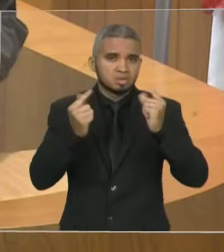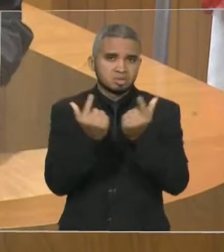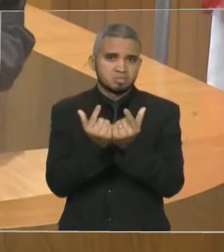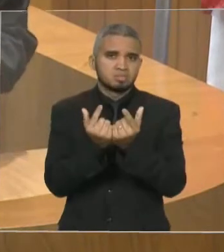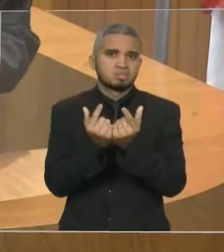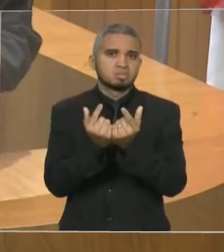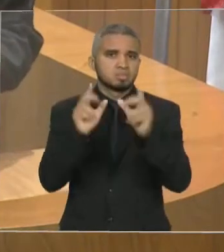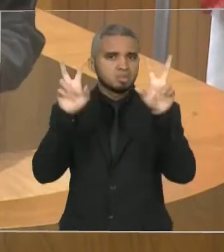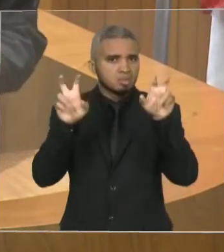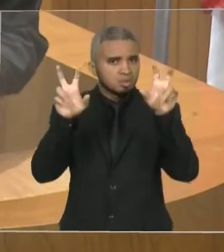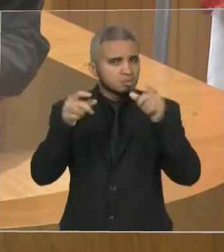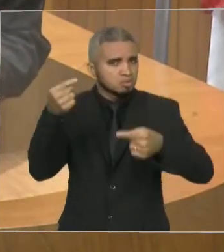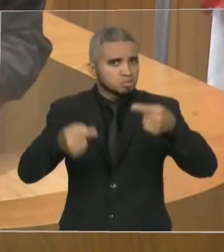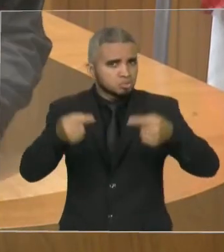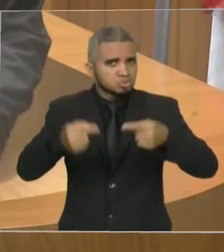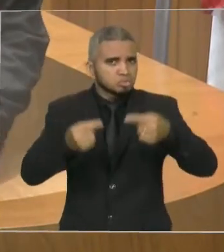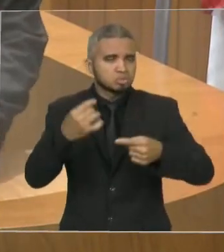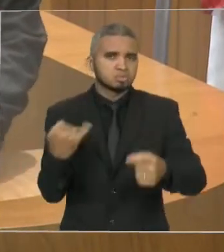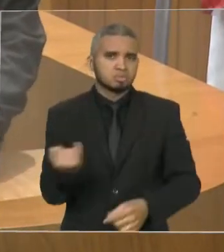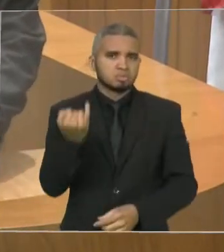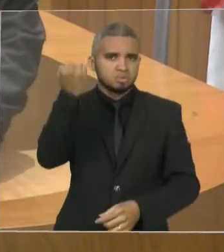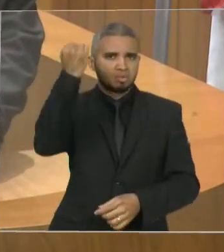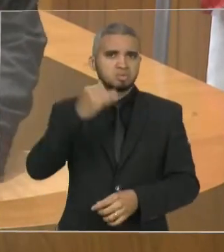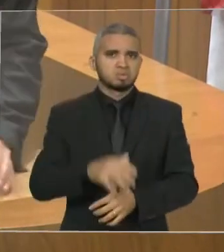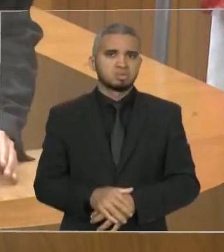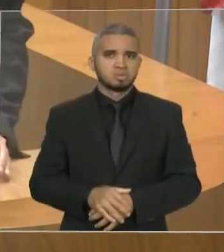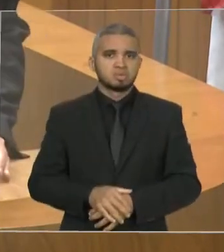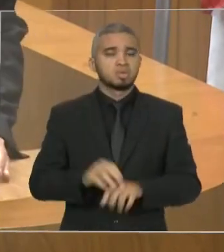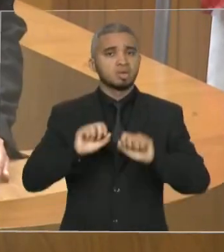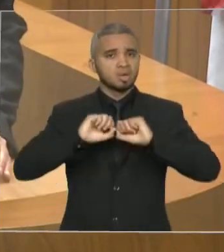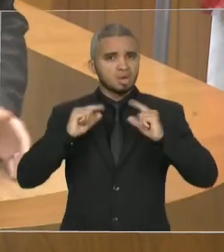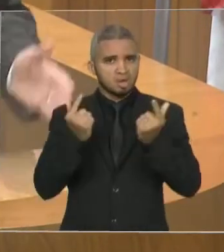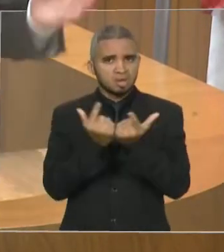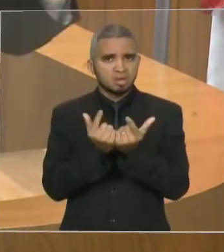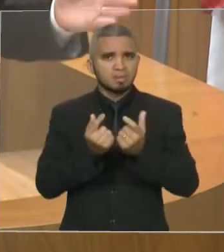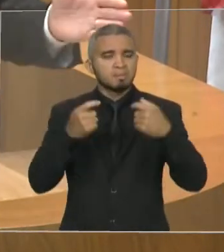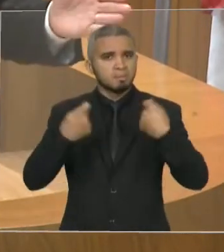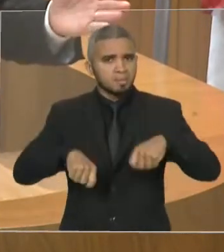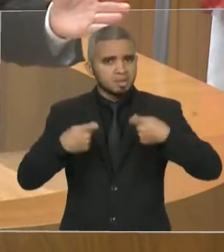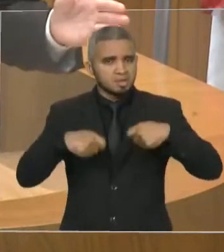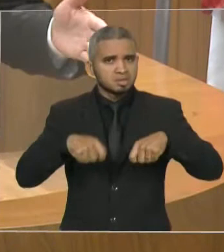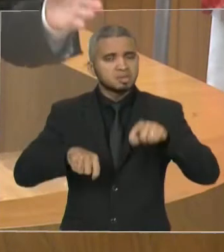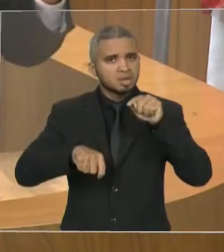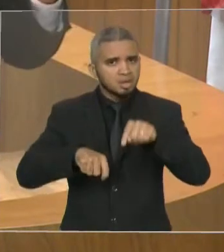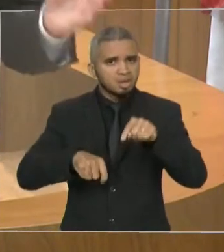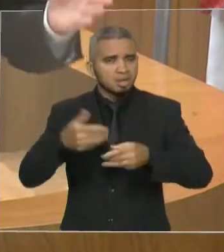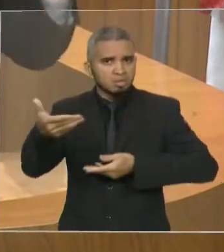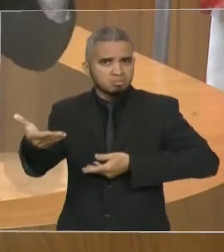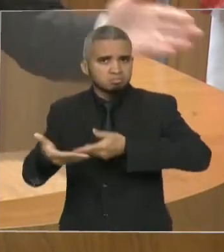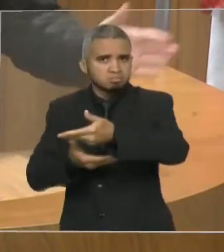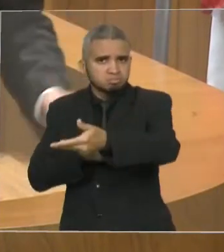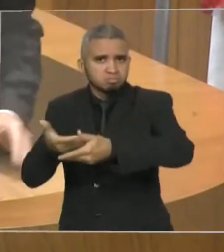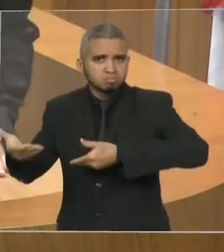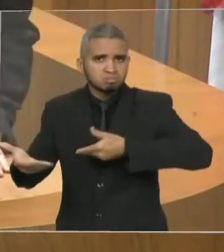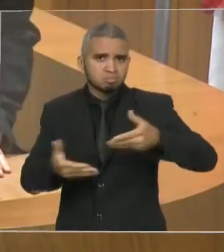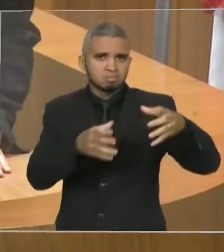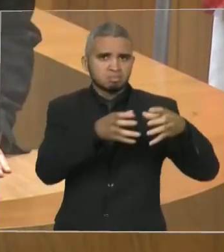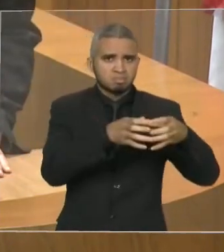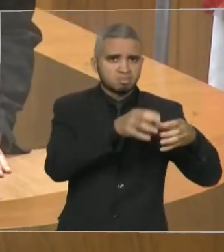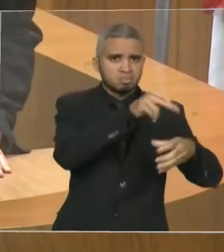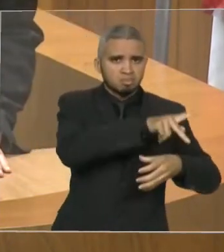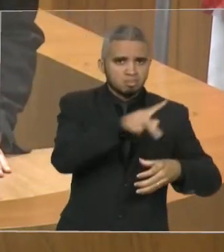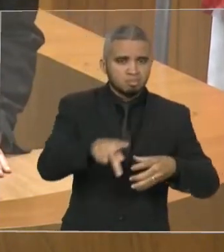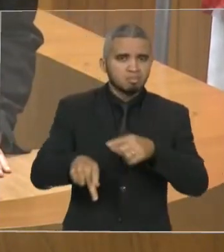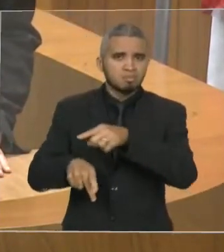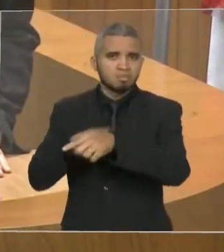a importância da Assembleia Legislativa servir como a ponte para corrigir as injustiças do governo